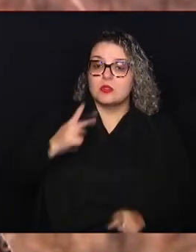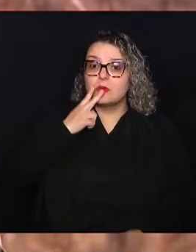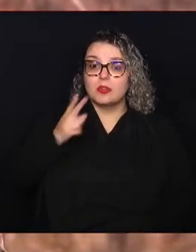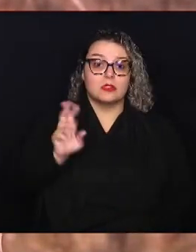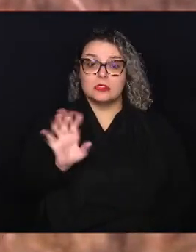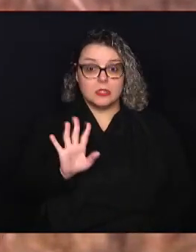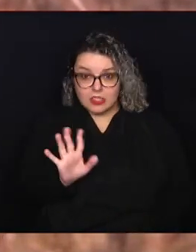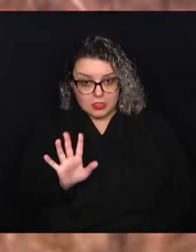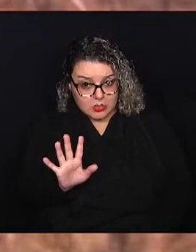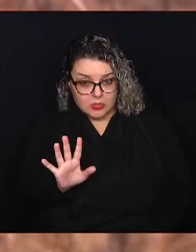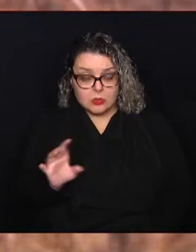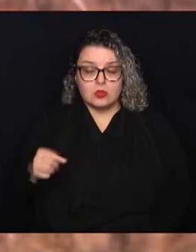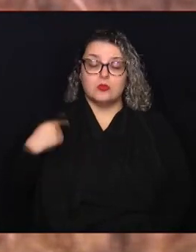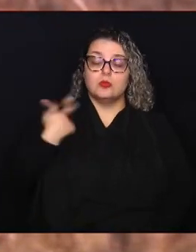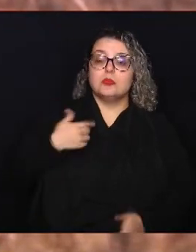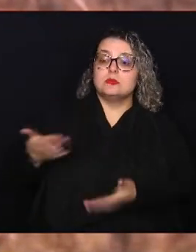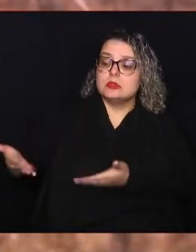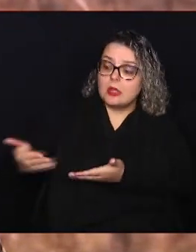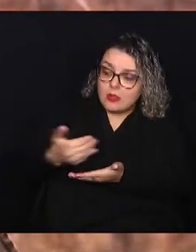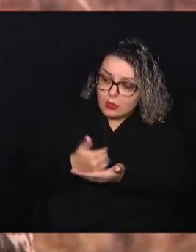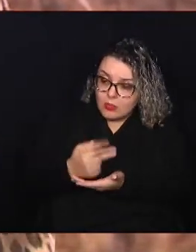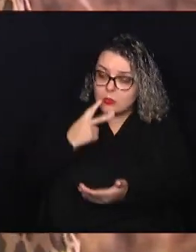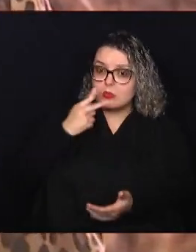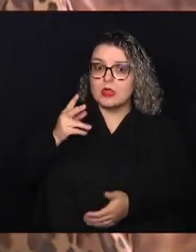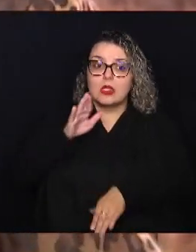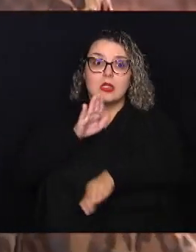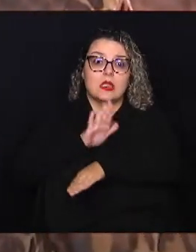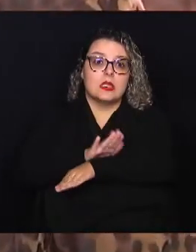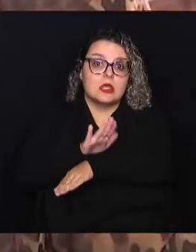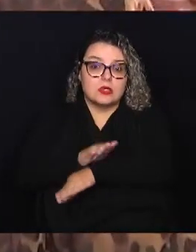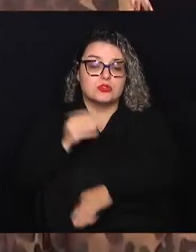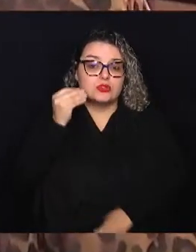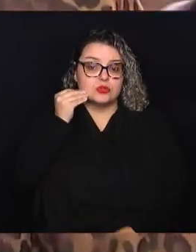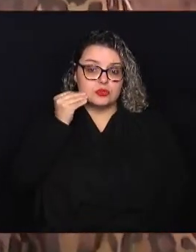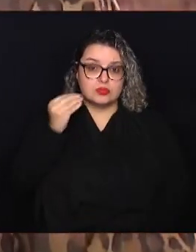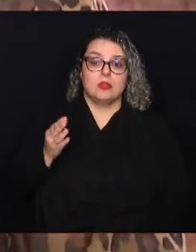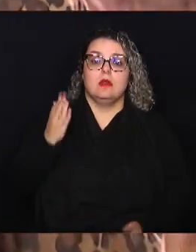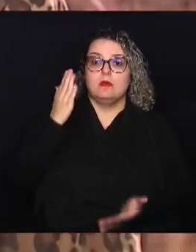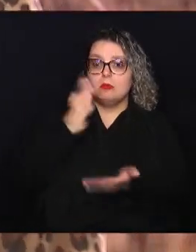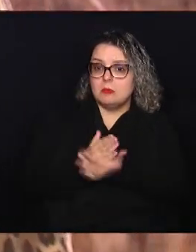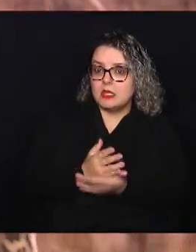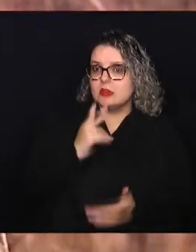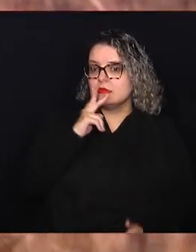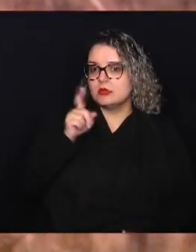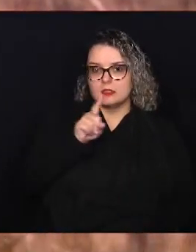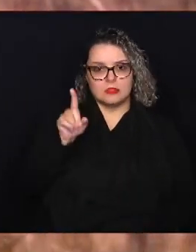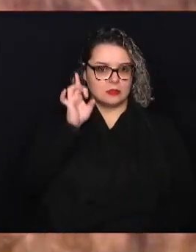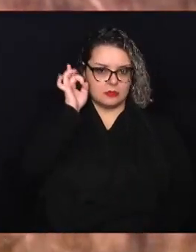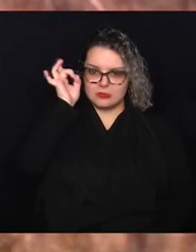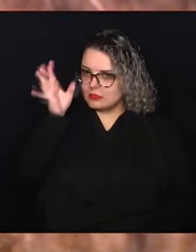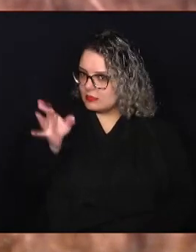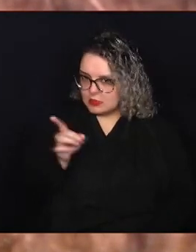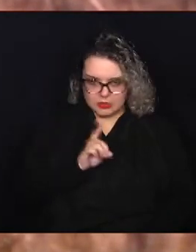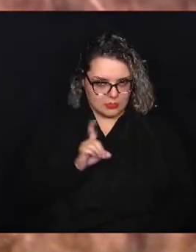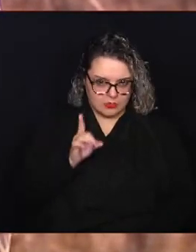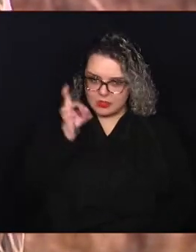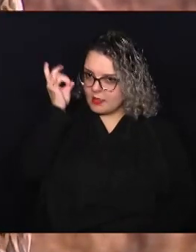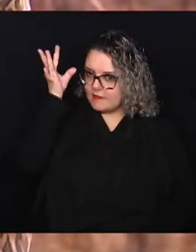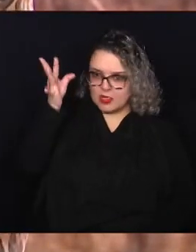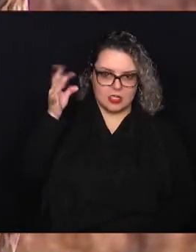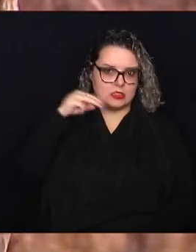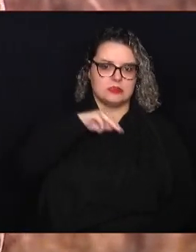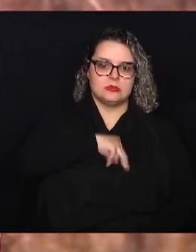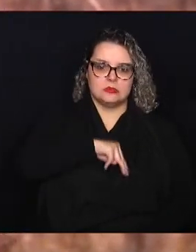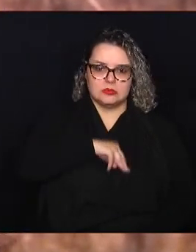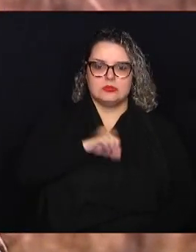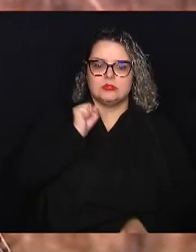a gente tem que acolher aquele fumante e tentar ajudá-lo a parar de fumar, porque não é fácil, gente. Não é fácil essa missão